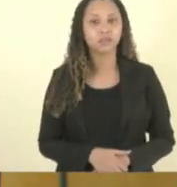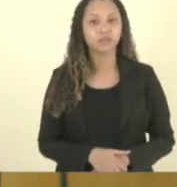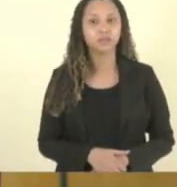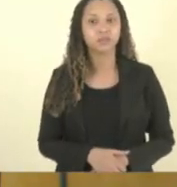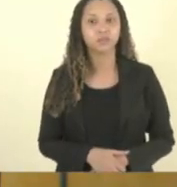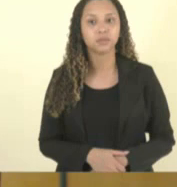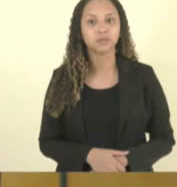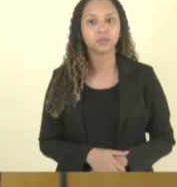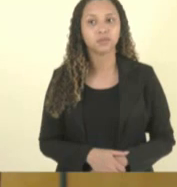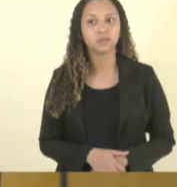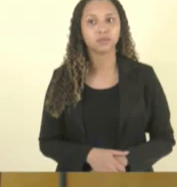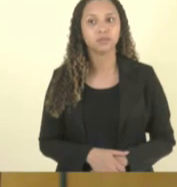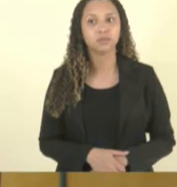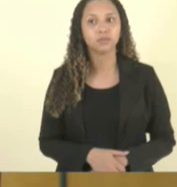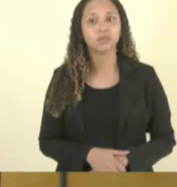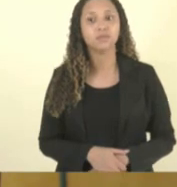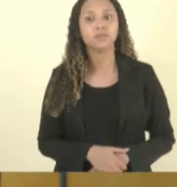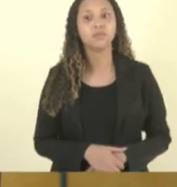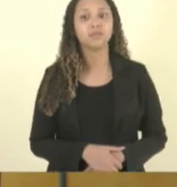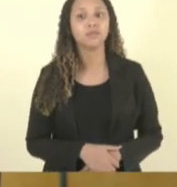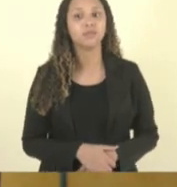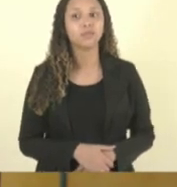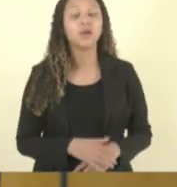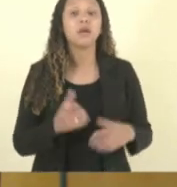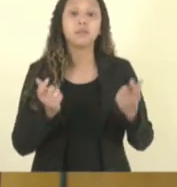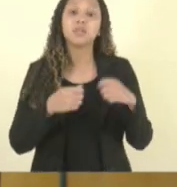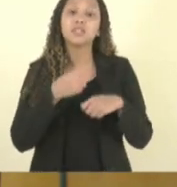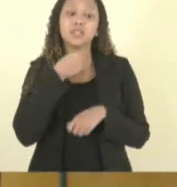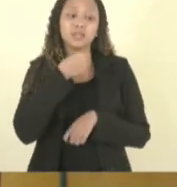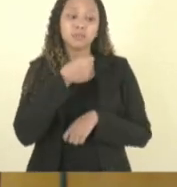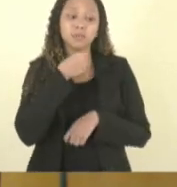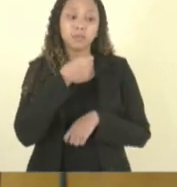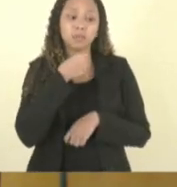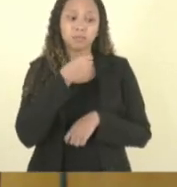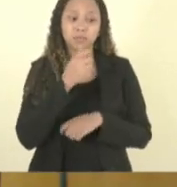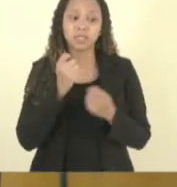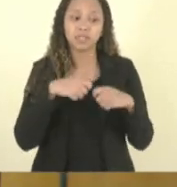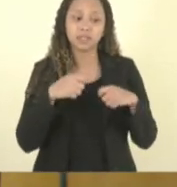não tem que ser no microfone pra TV Assembleia isso